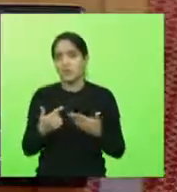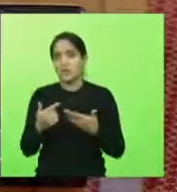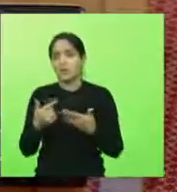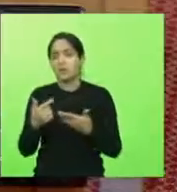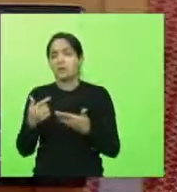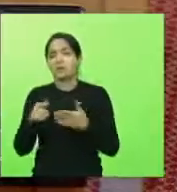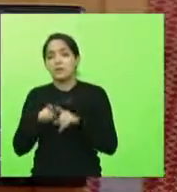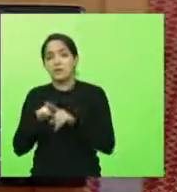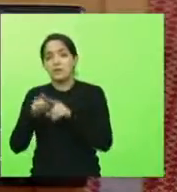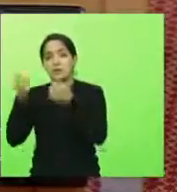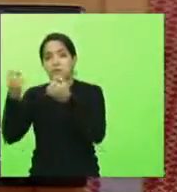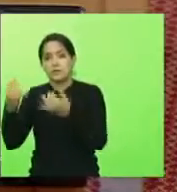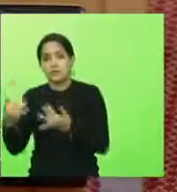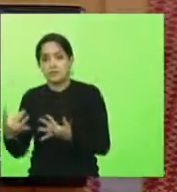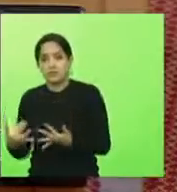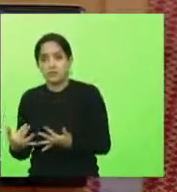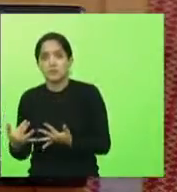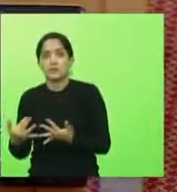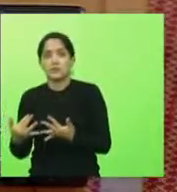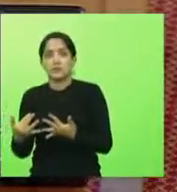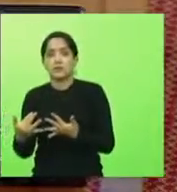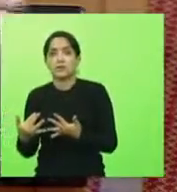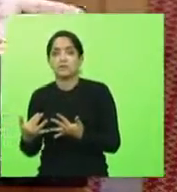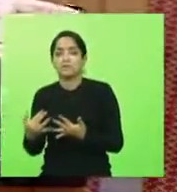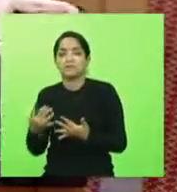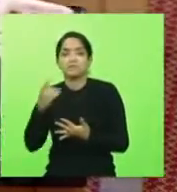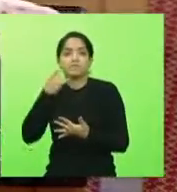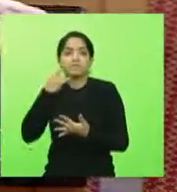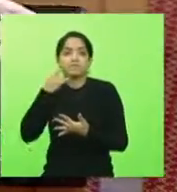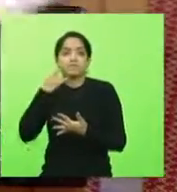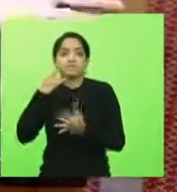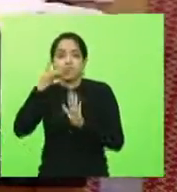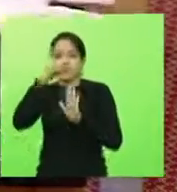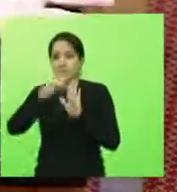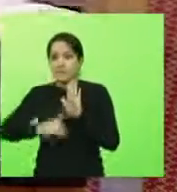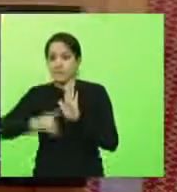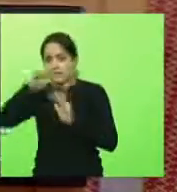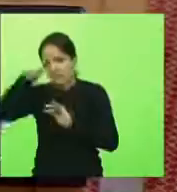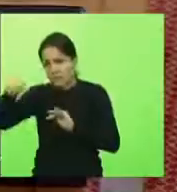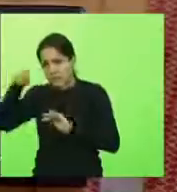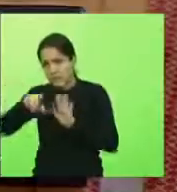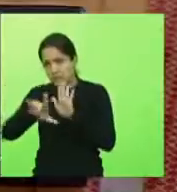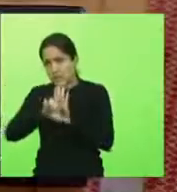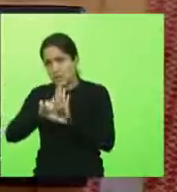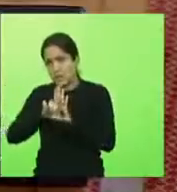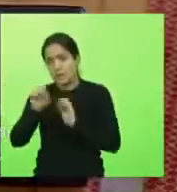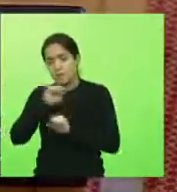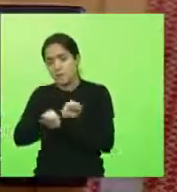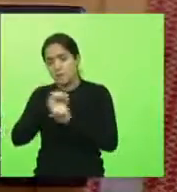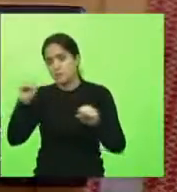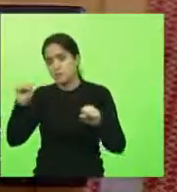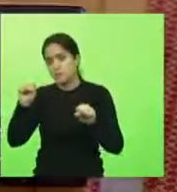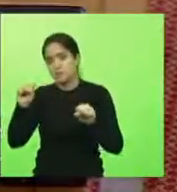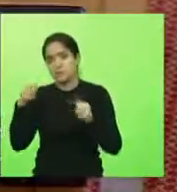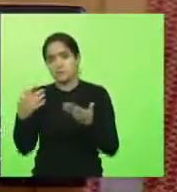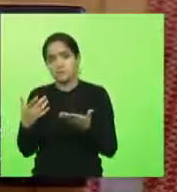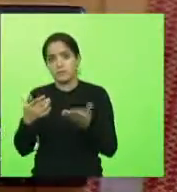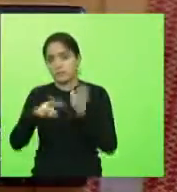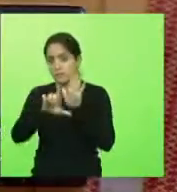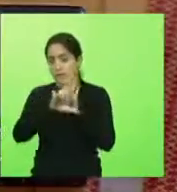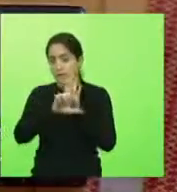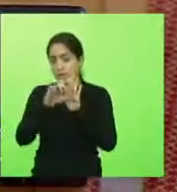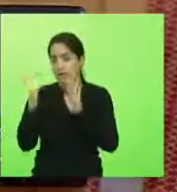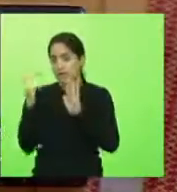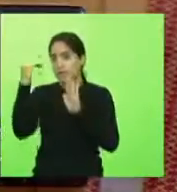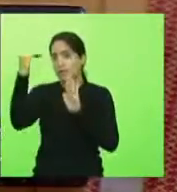deputado Mauro, pertinente, não pode um decreto revogar uma lei, nós temos a hierarquia das leis que tem que